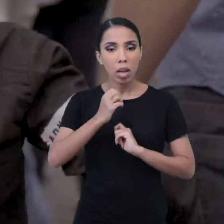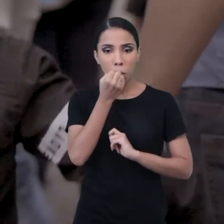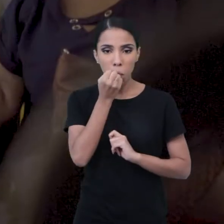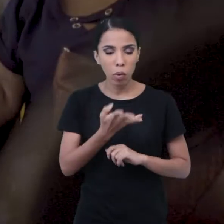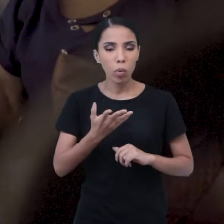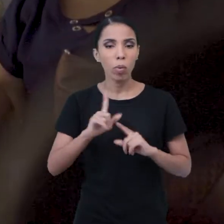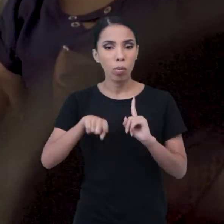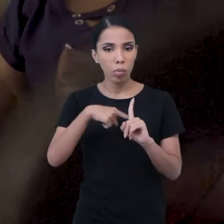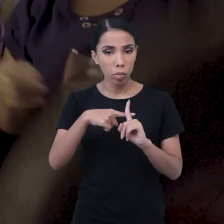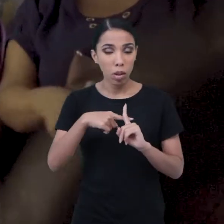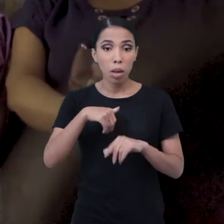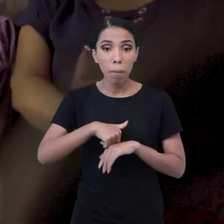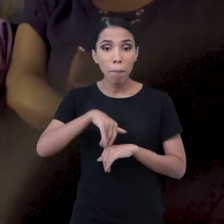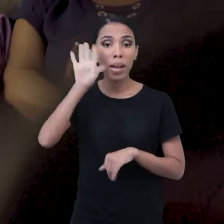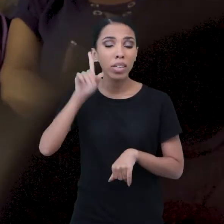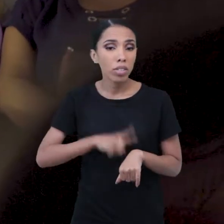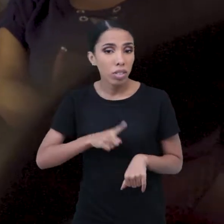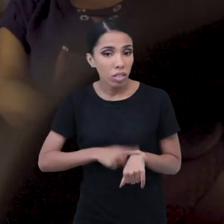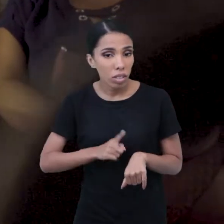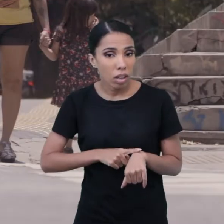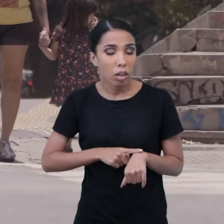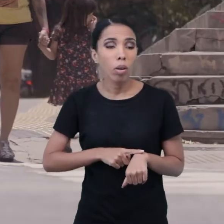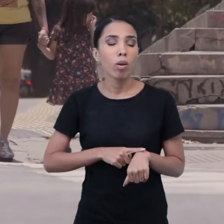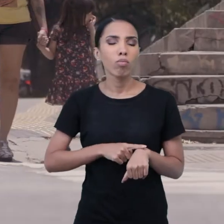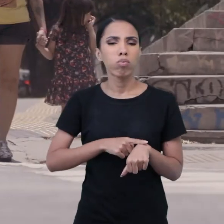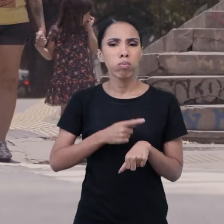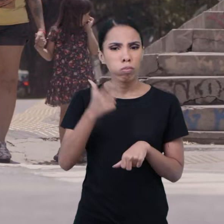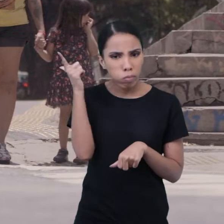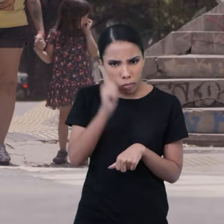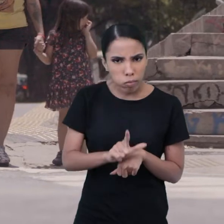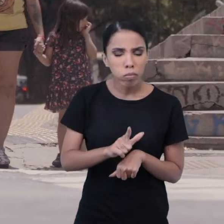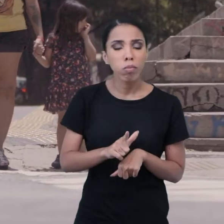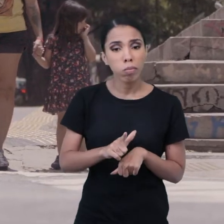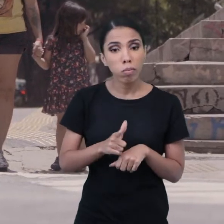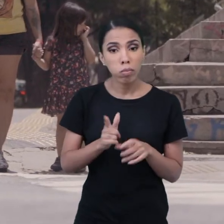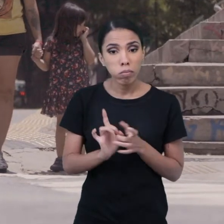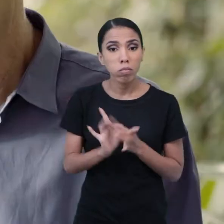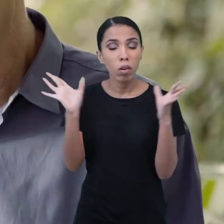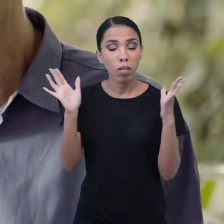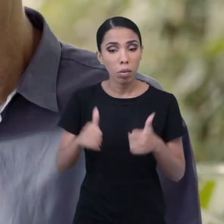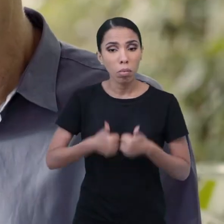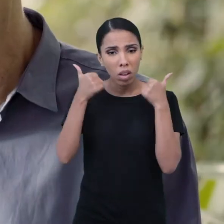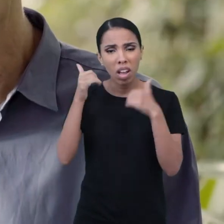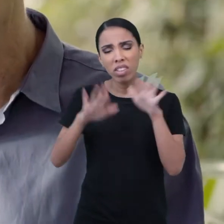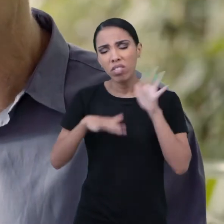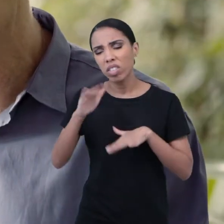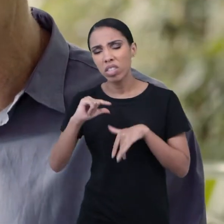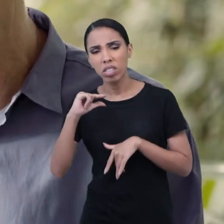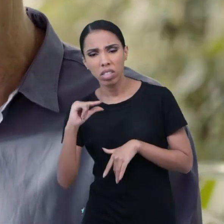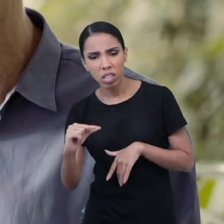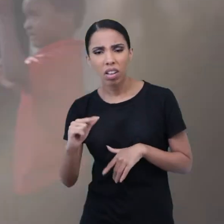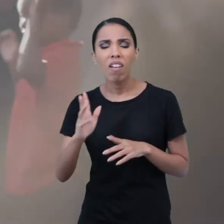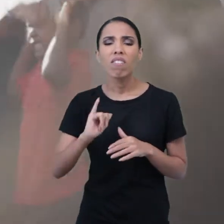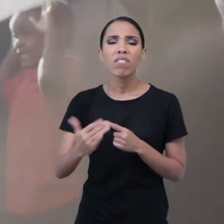já traz benefícios. Quanto mais tempo e quanto mais frequência essa criança puder ter, melhor. Mas mesmo